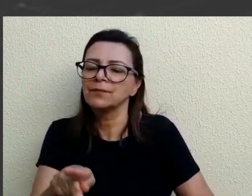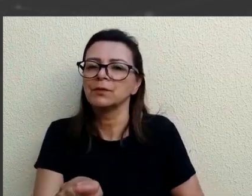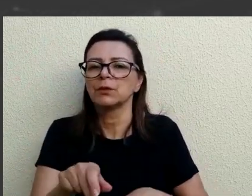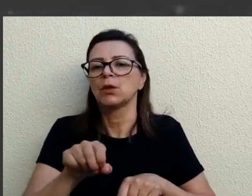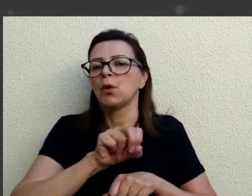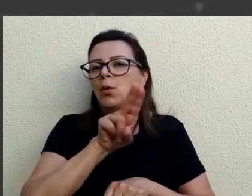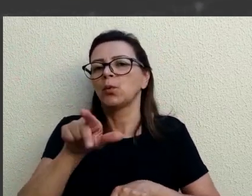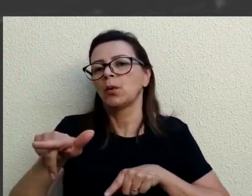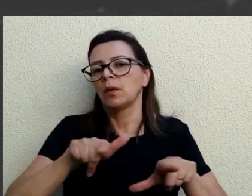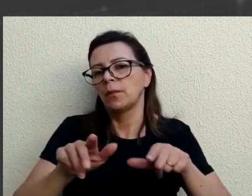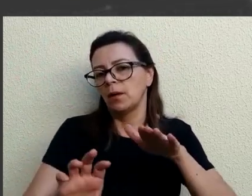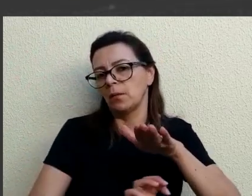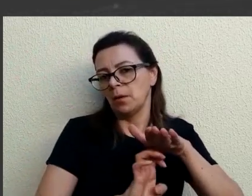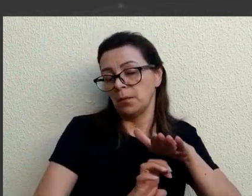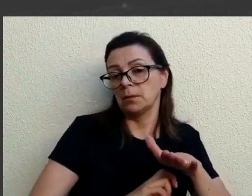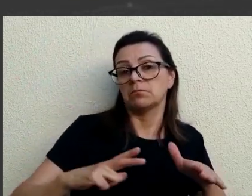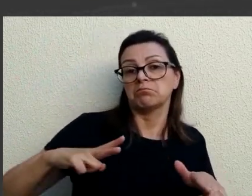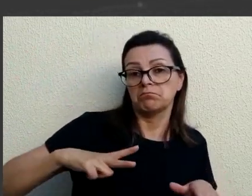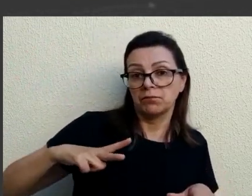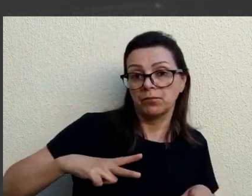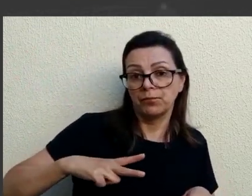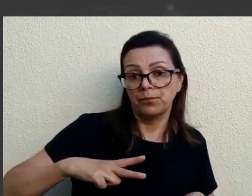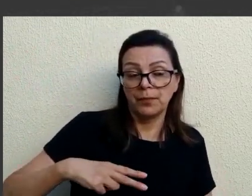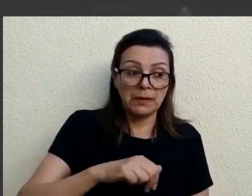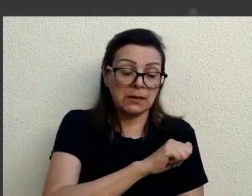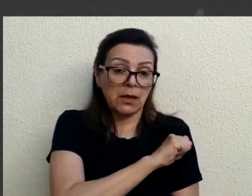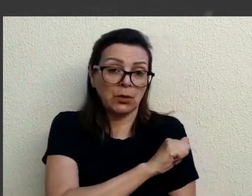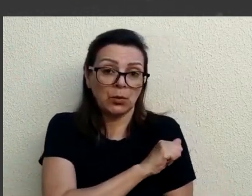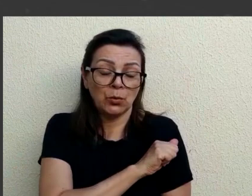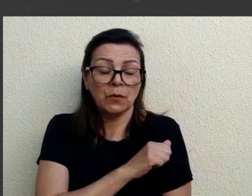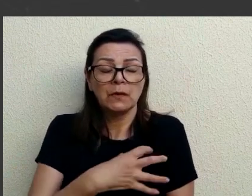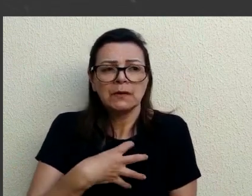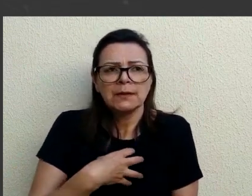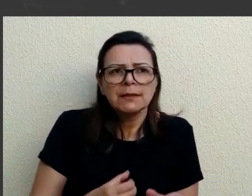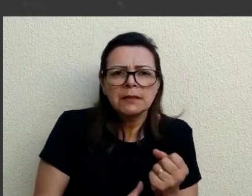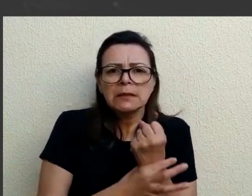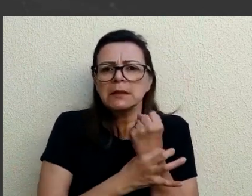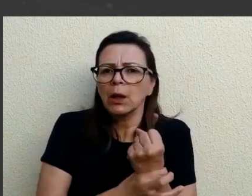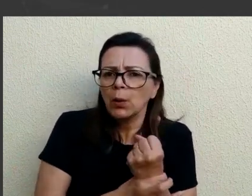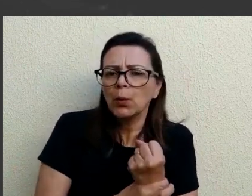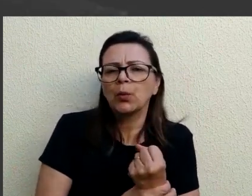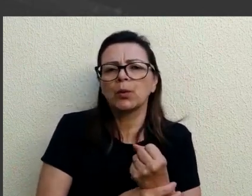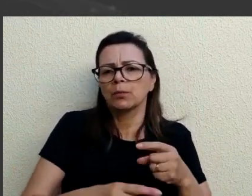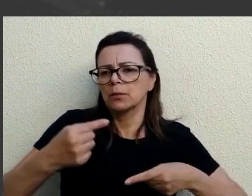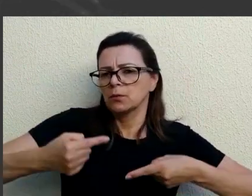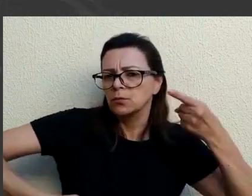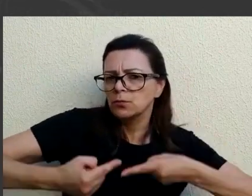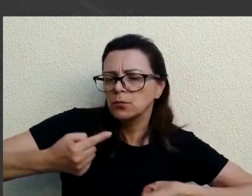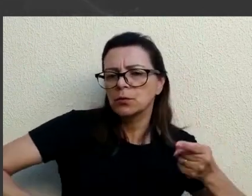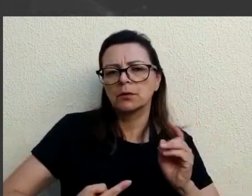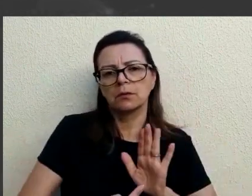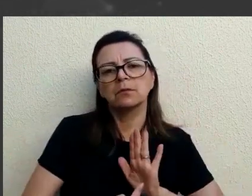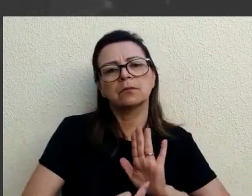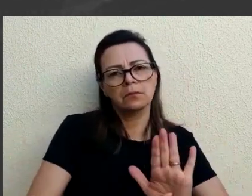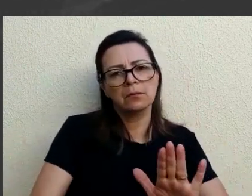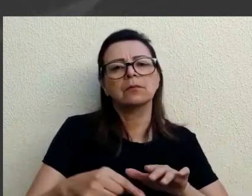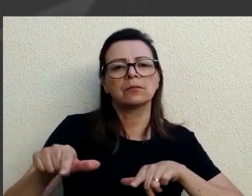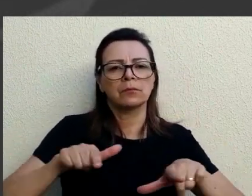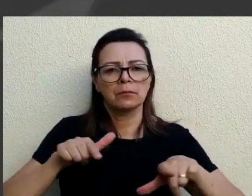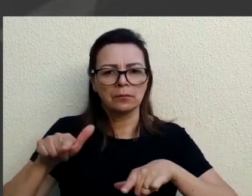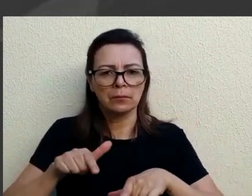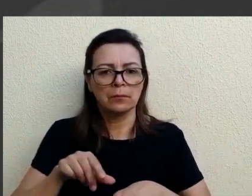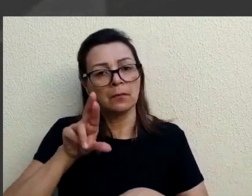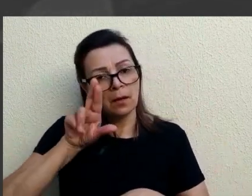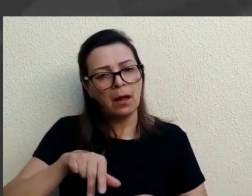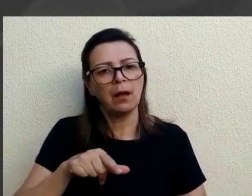empresa privada eles vão ter uma segurança muito maior para discutir para mostrar o